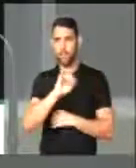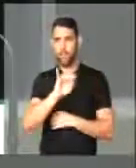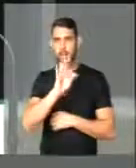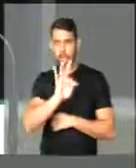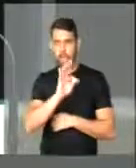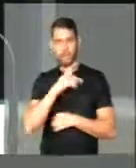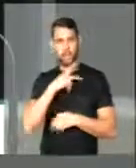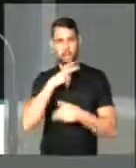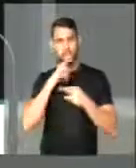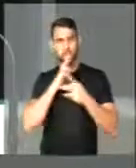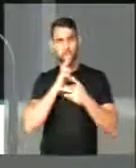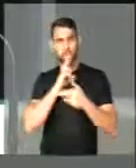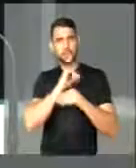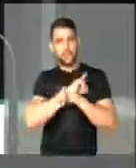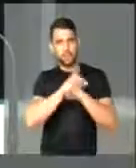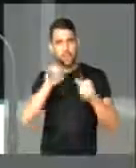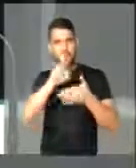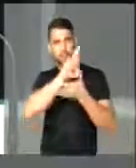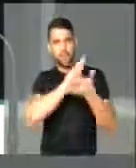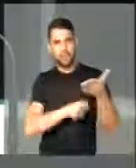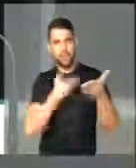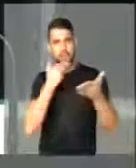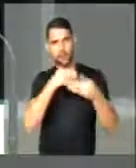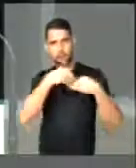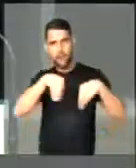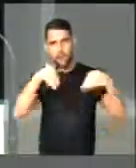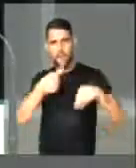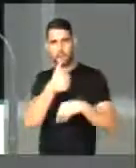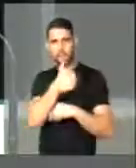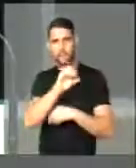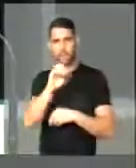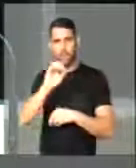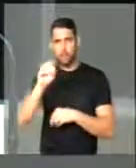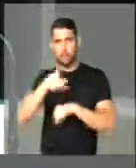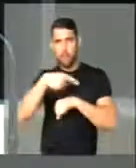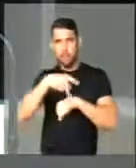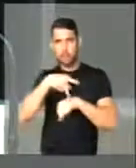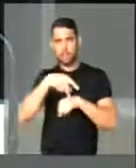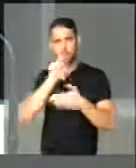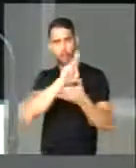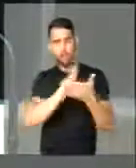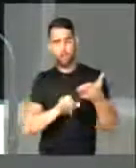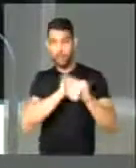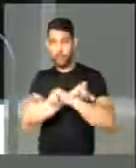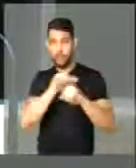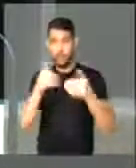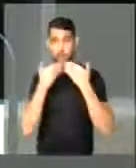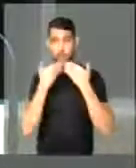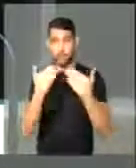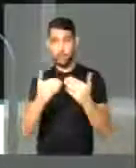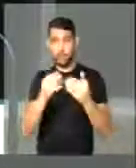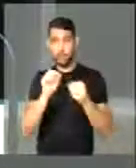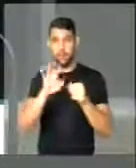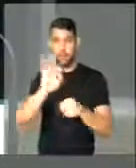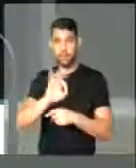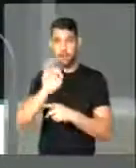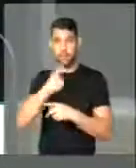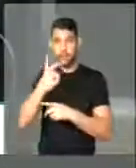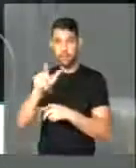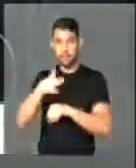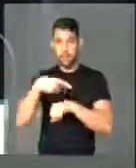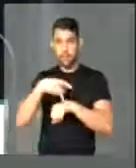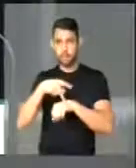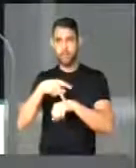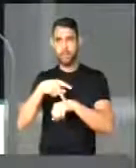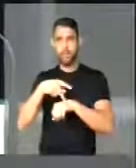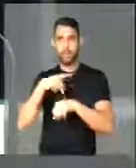divulgado um relatório encomendado e aplicado em 101 países, cujo relatório estabeleceu um dado referencial com outros produzidos